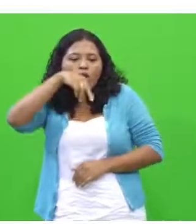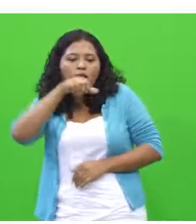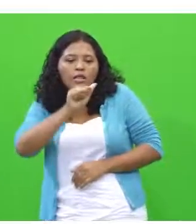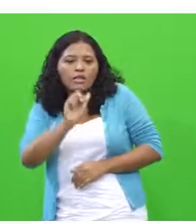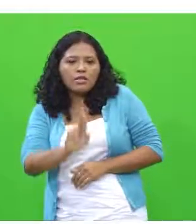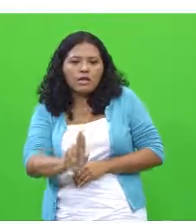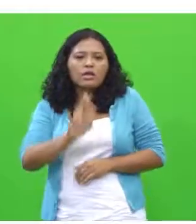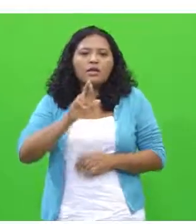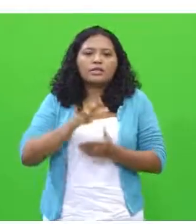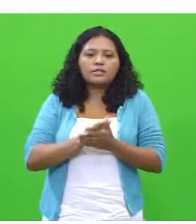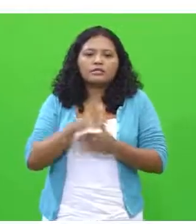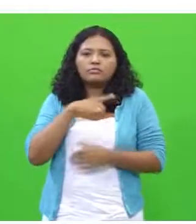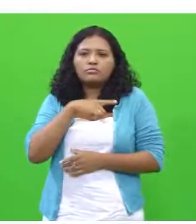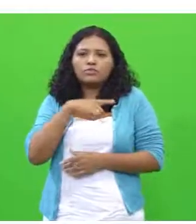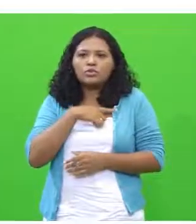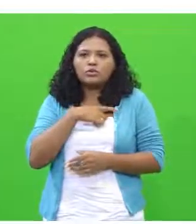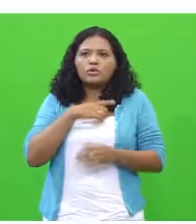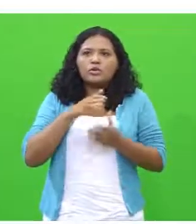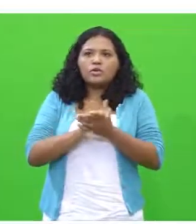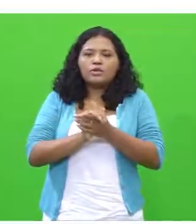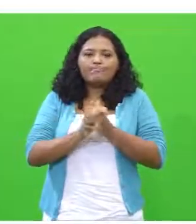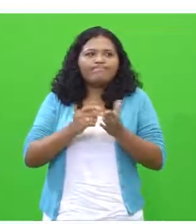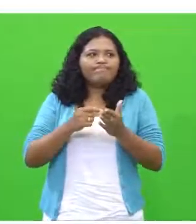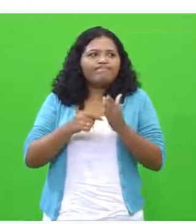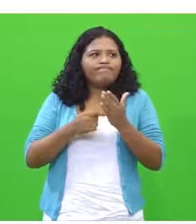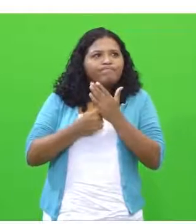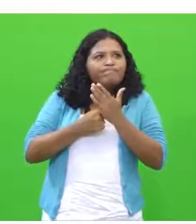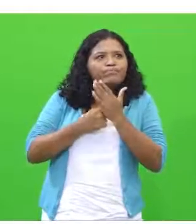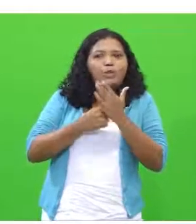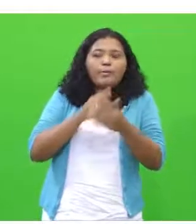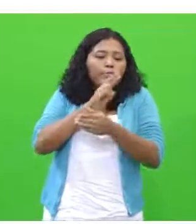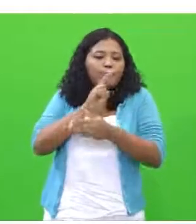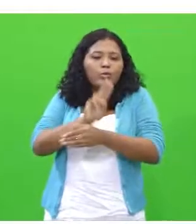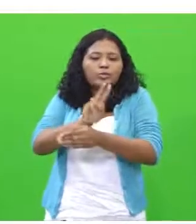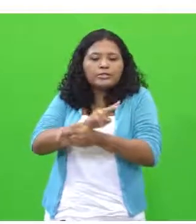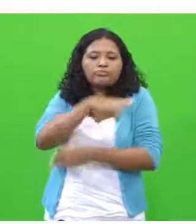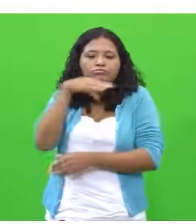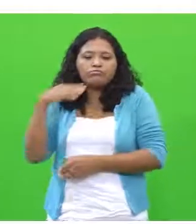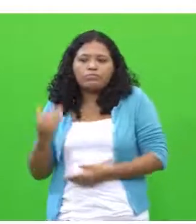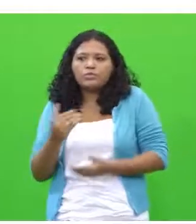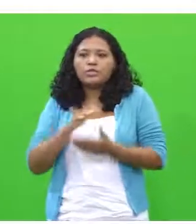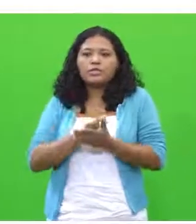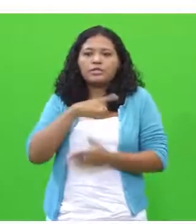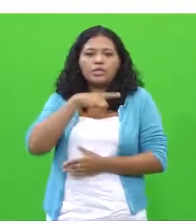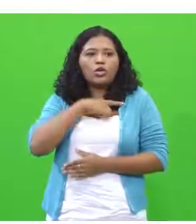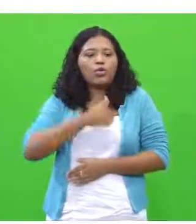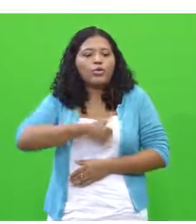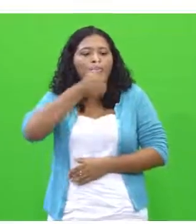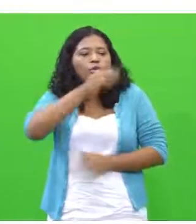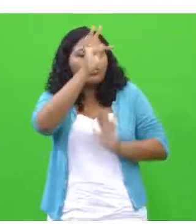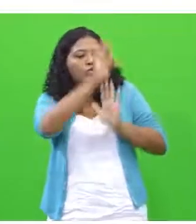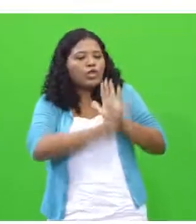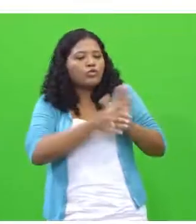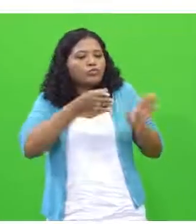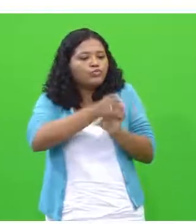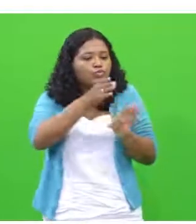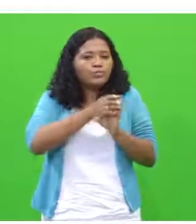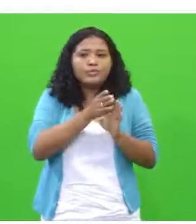seria uma forma de controlar e evitar abusos. Pois, muito bem. Nós temos aí o primeiro texto motivador